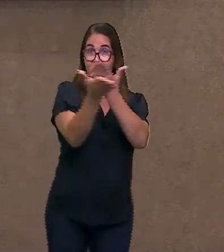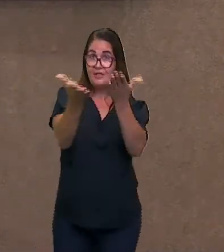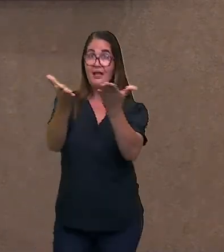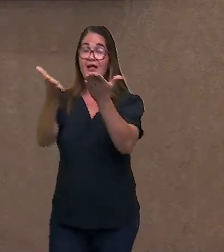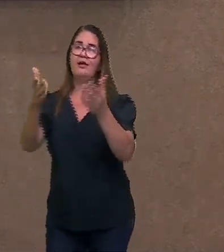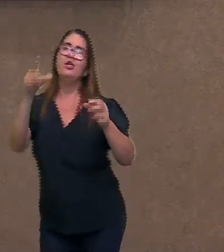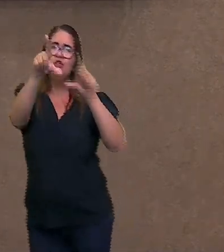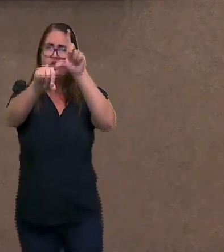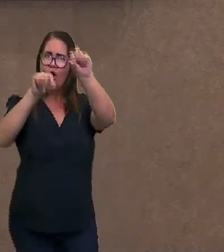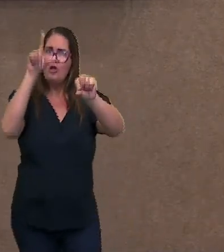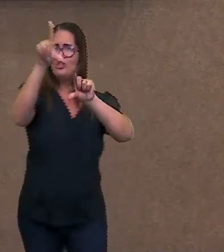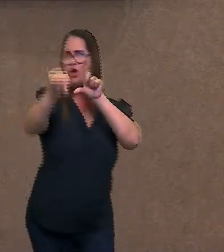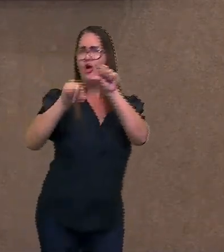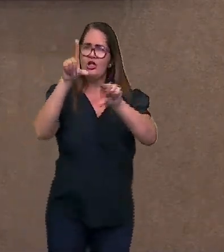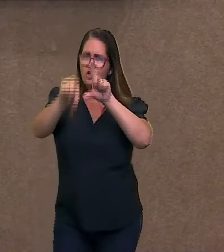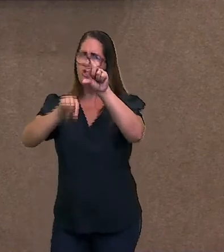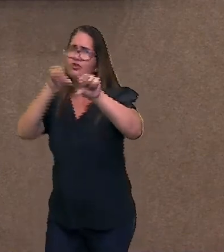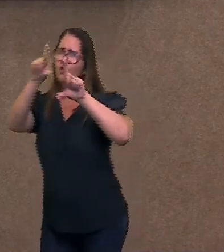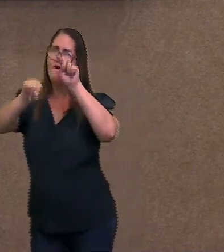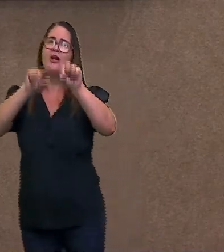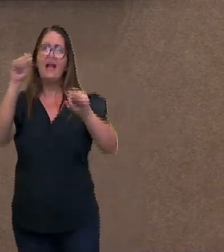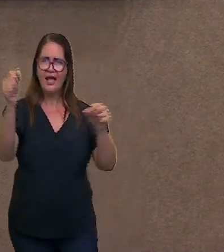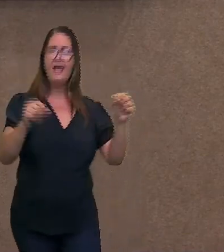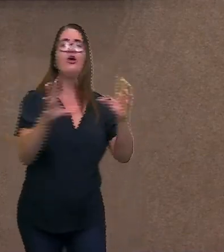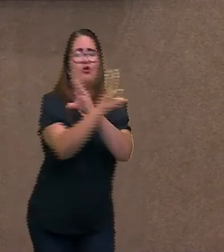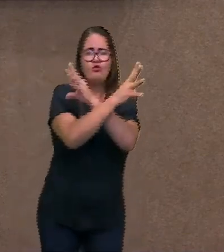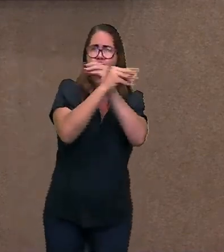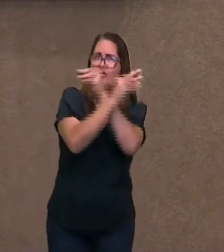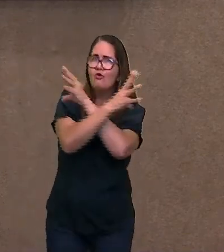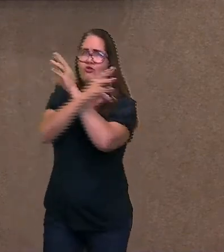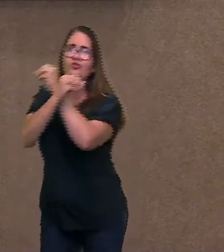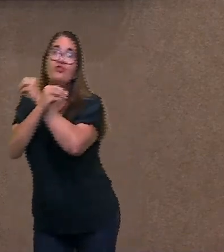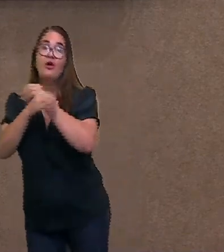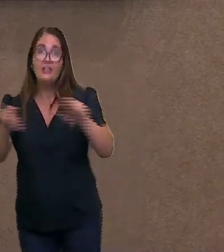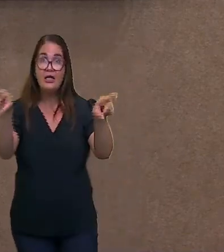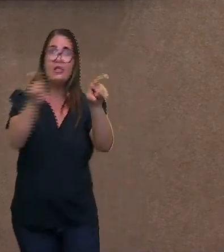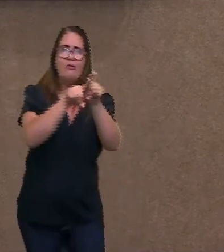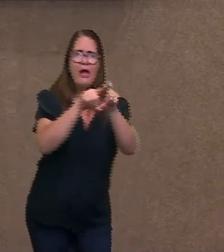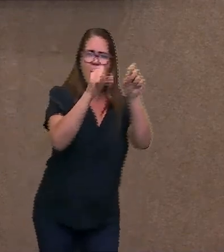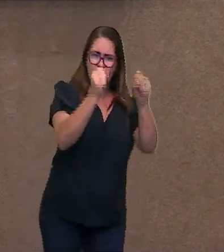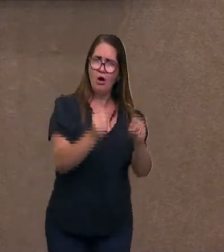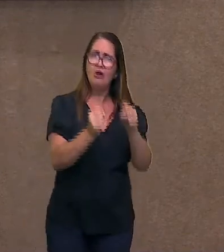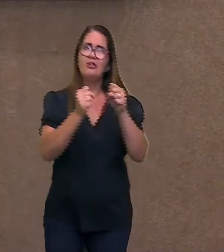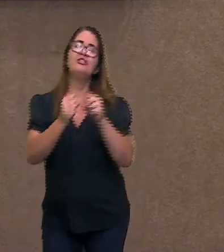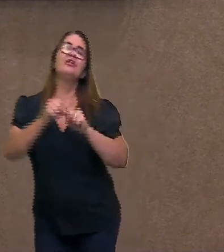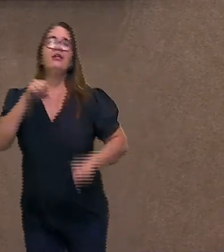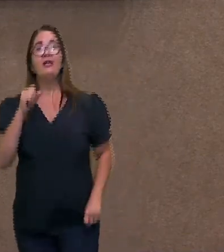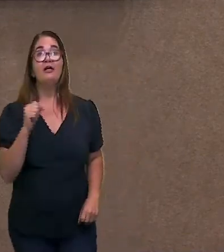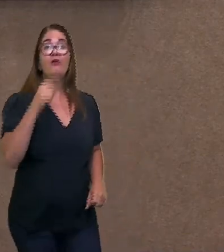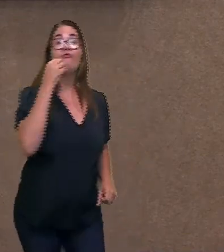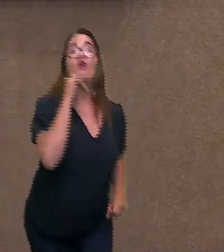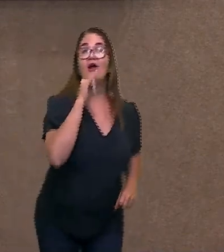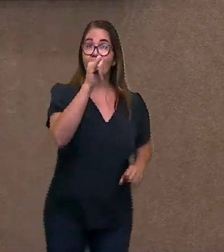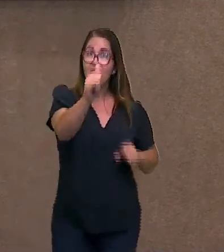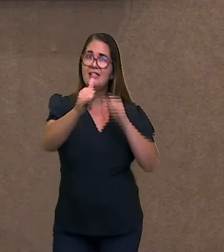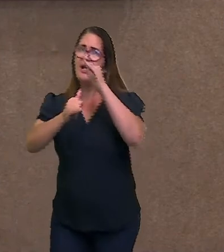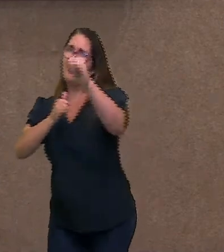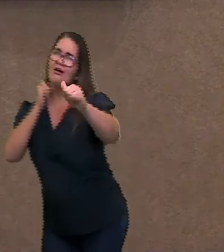que pode escolher Conjunção alternativa Te dá esse poder E ainda vou dizer Das